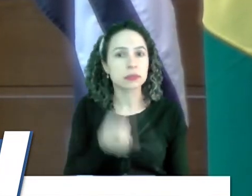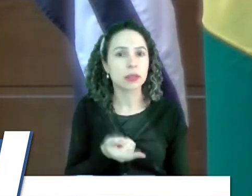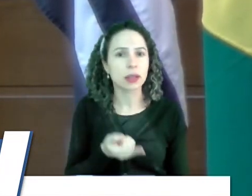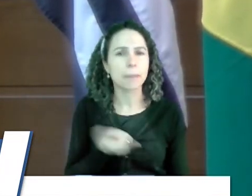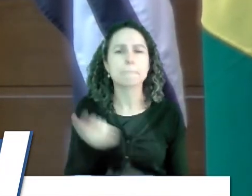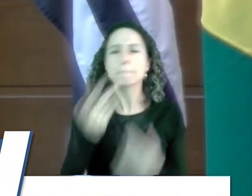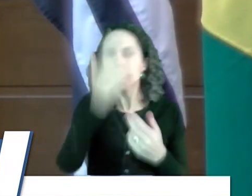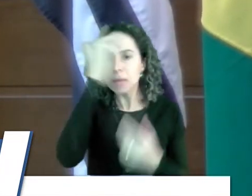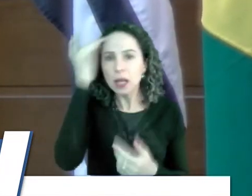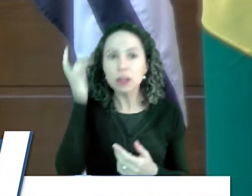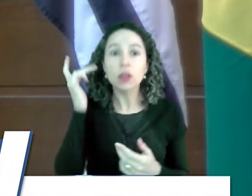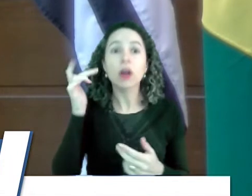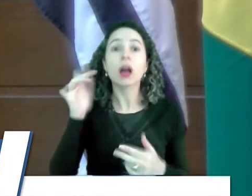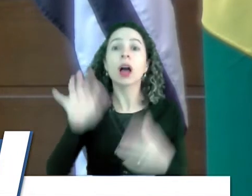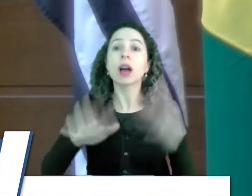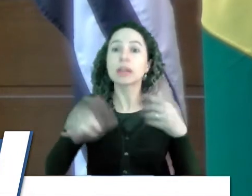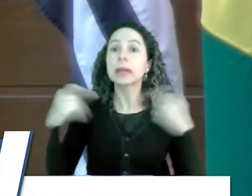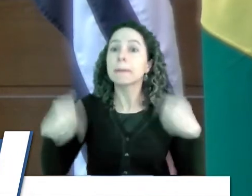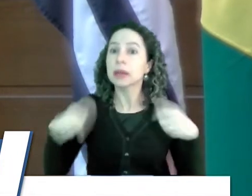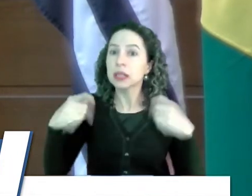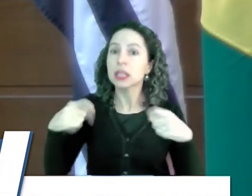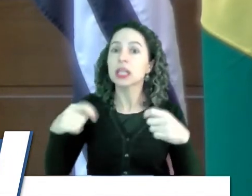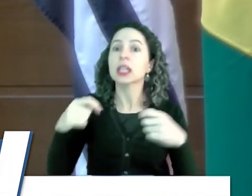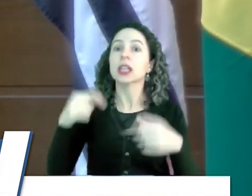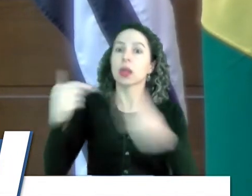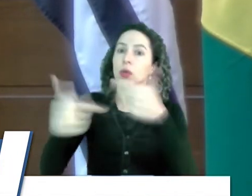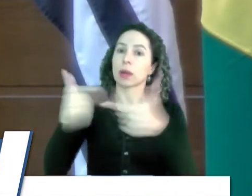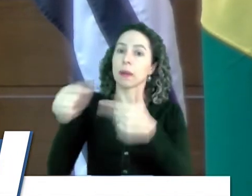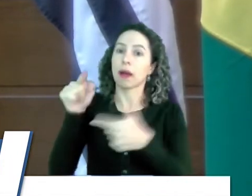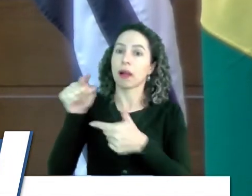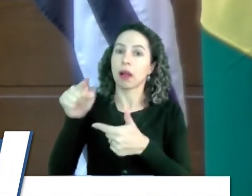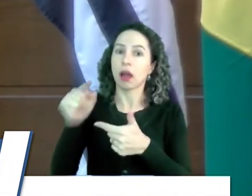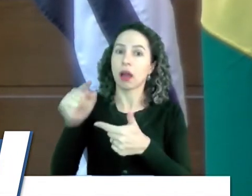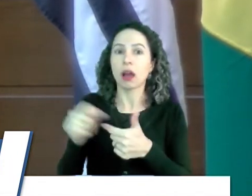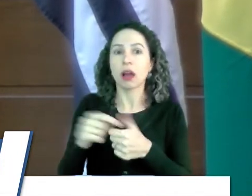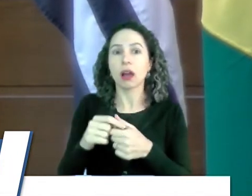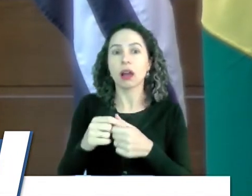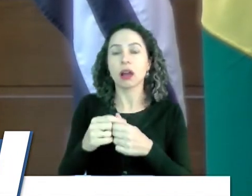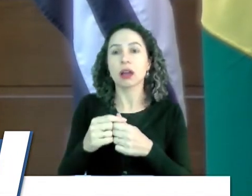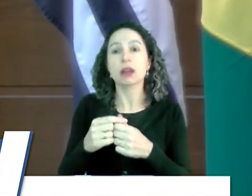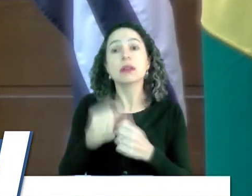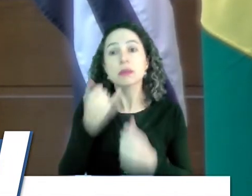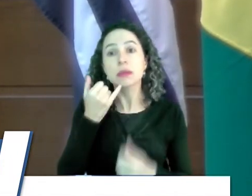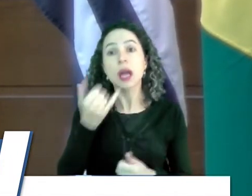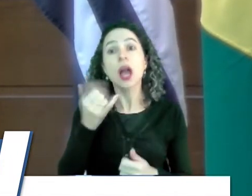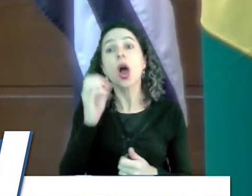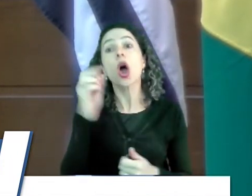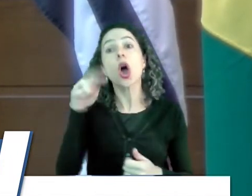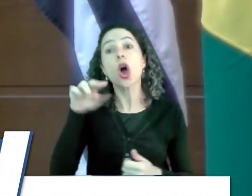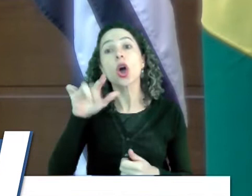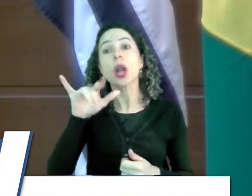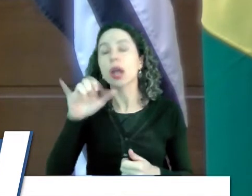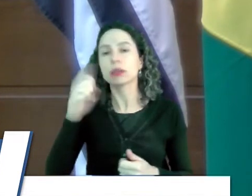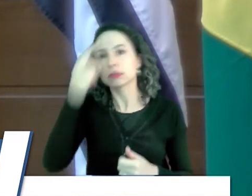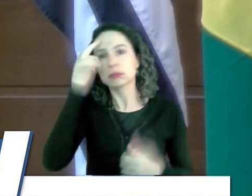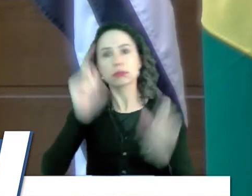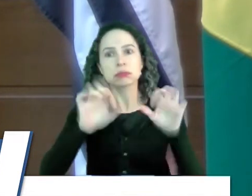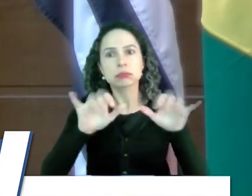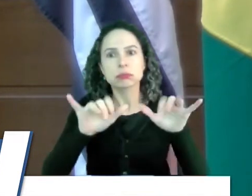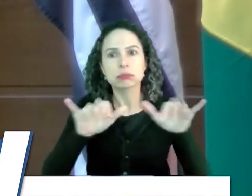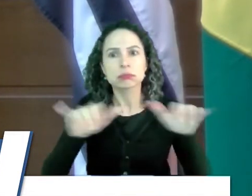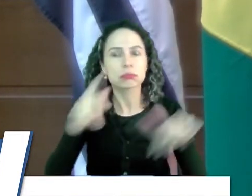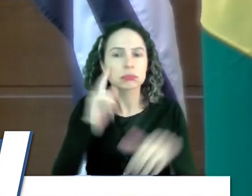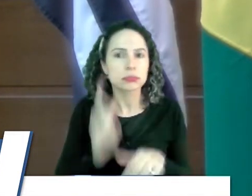que estão precisando do serviço de lá pedem para entrar online, a pessoa não sabe entrar online. Então,